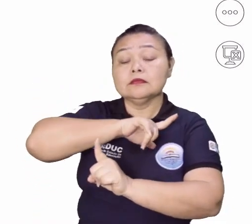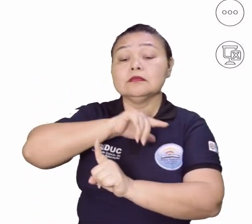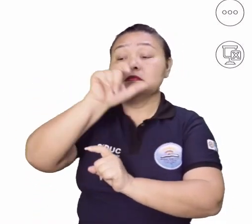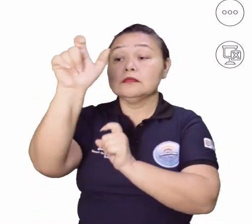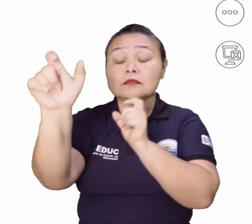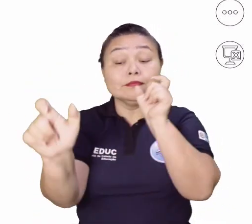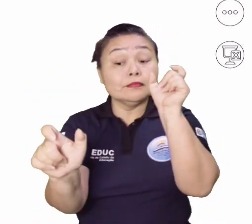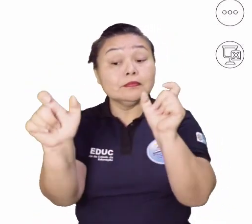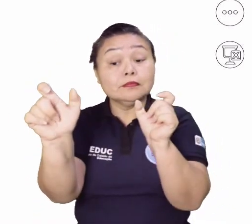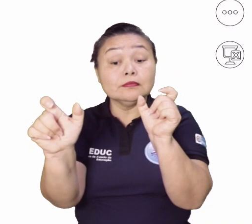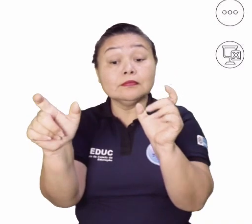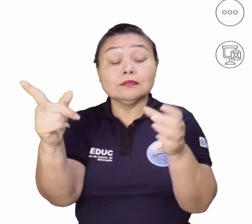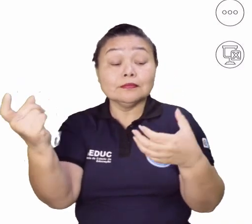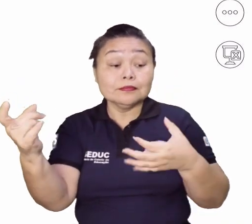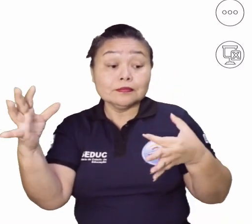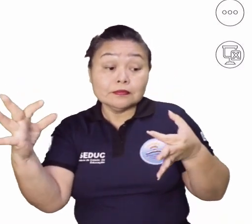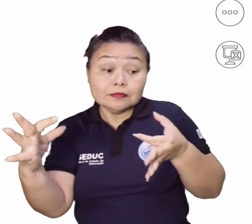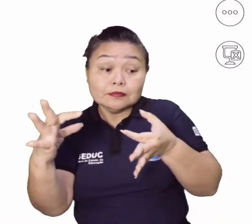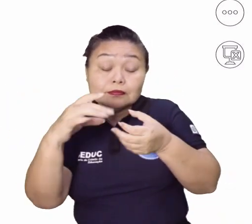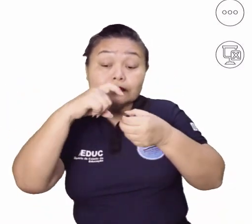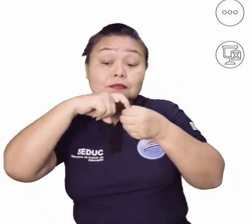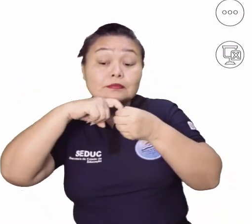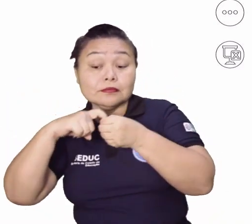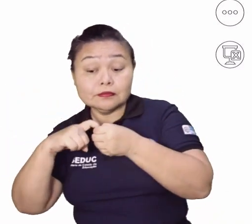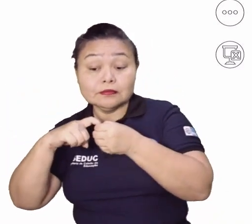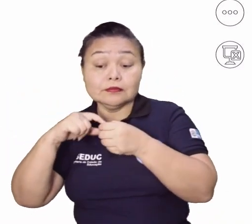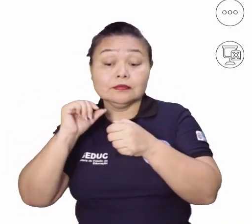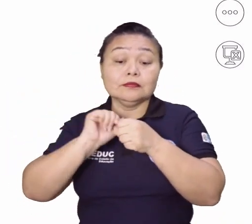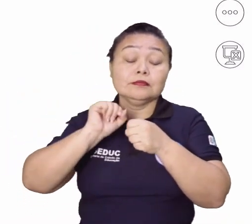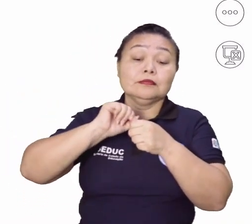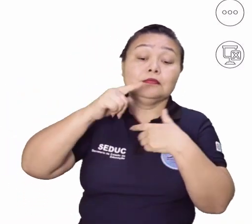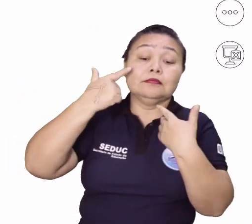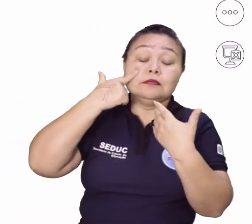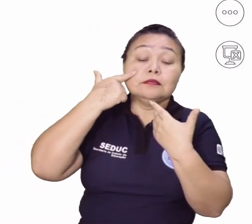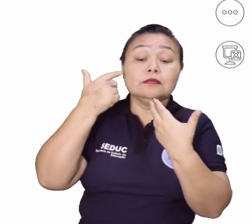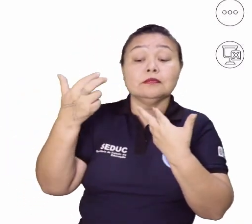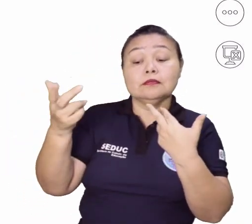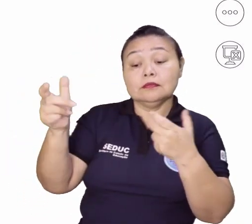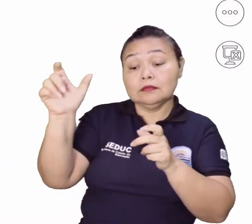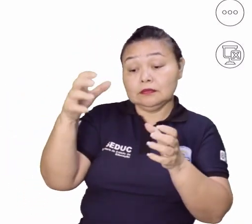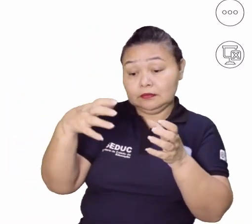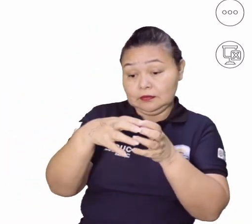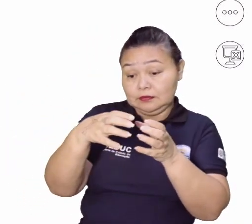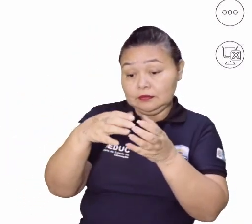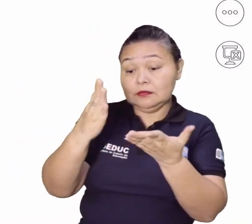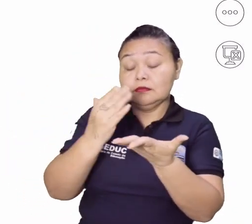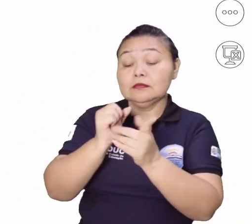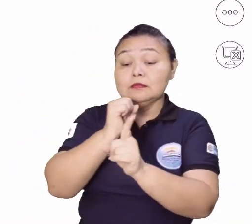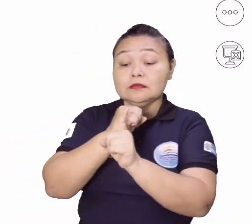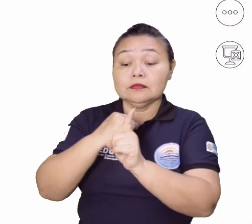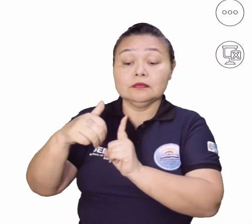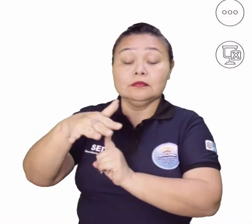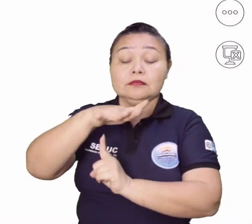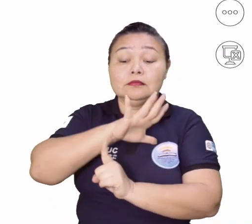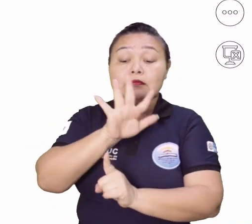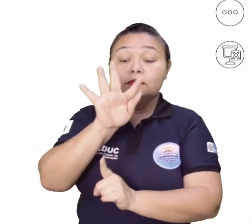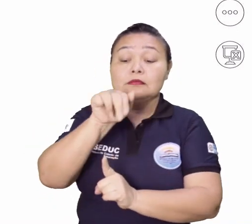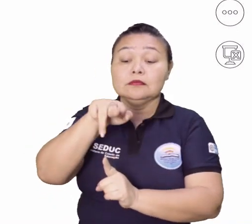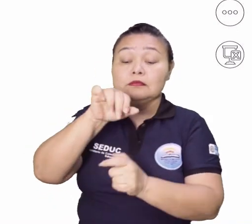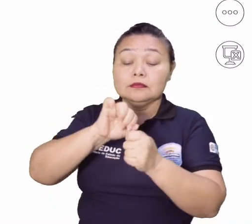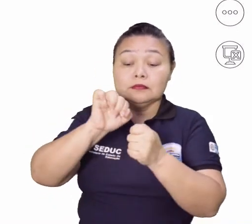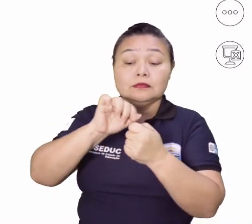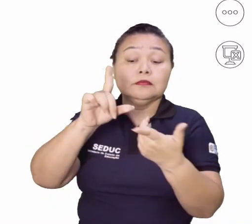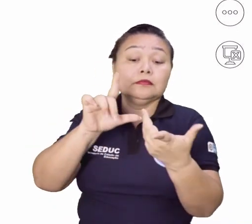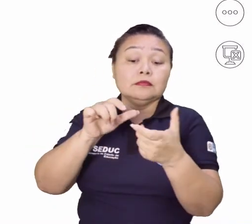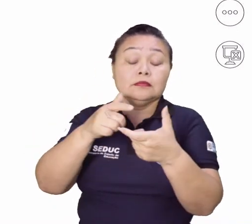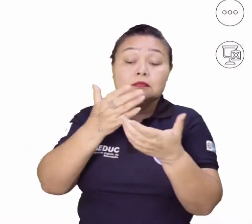cada vez mais dependentes, porque a divisão social aumenta, né? As funções do trabalho vão